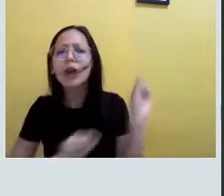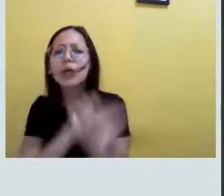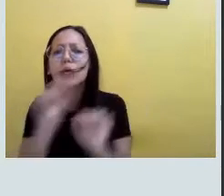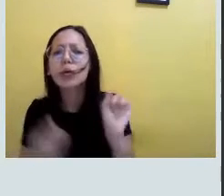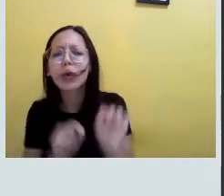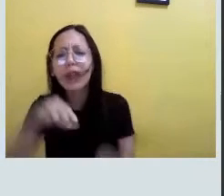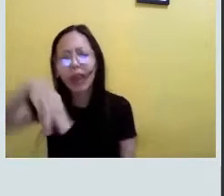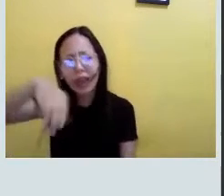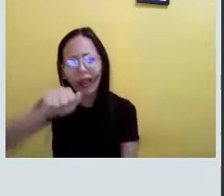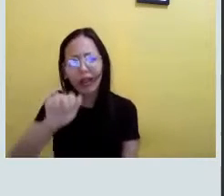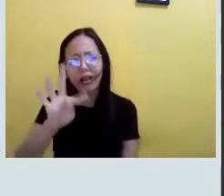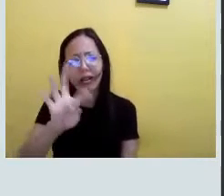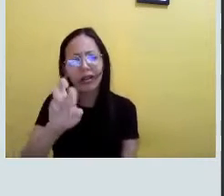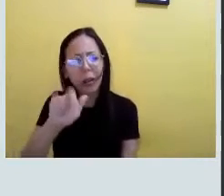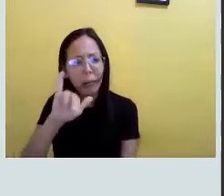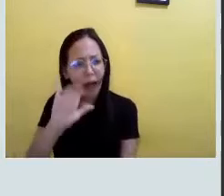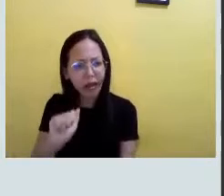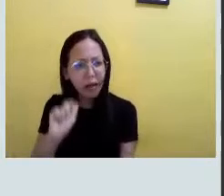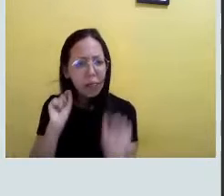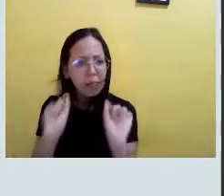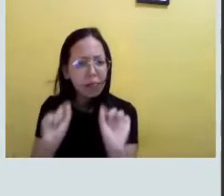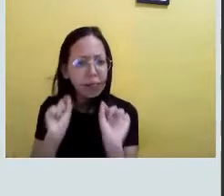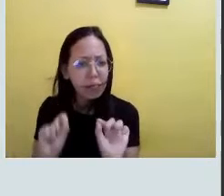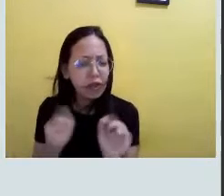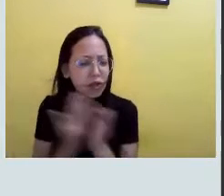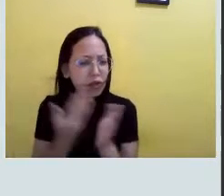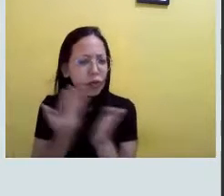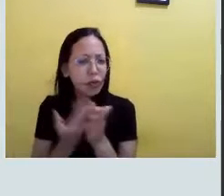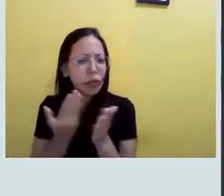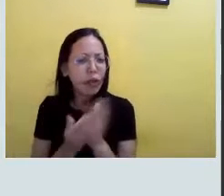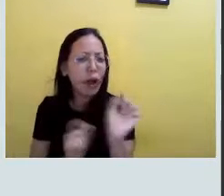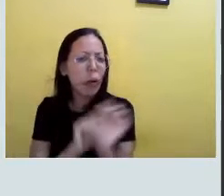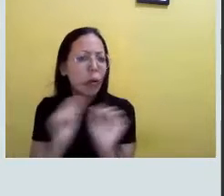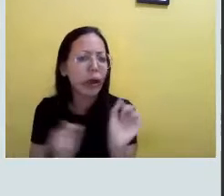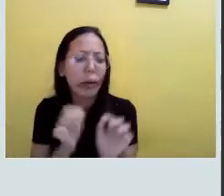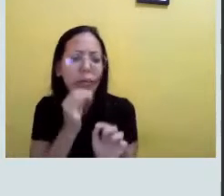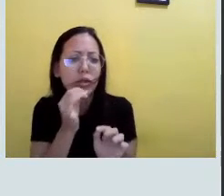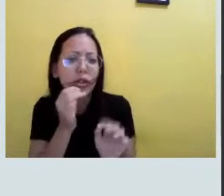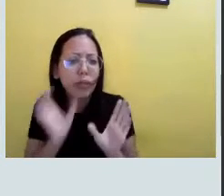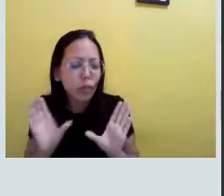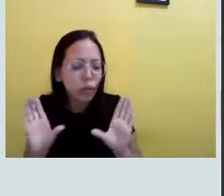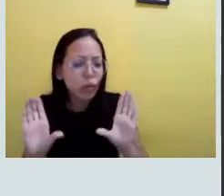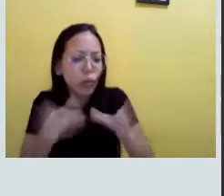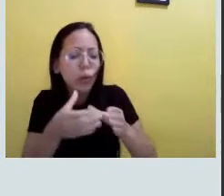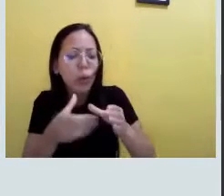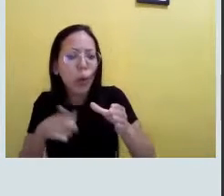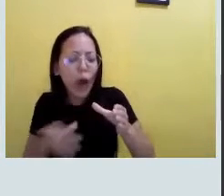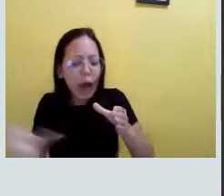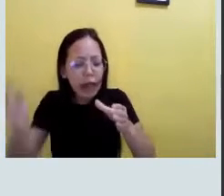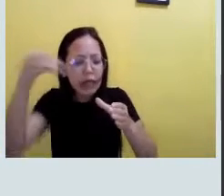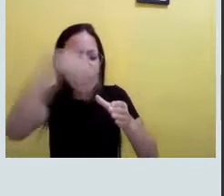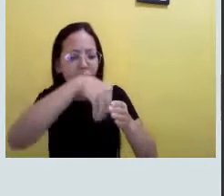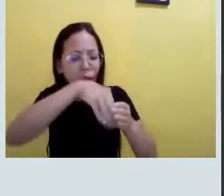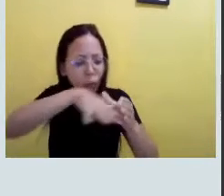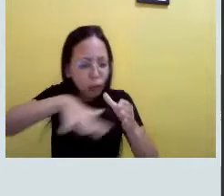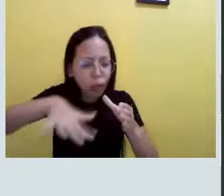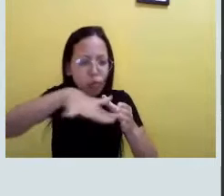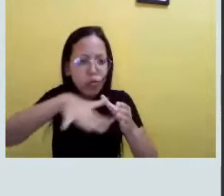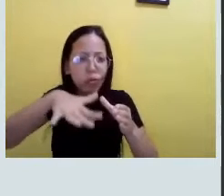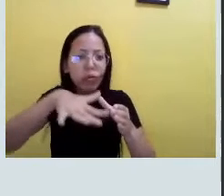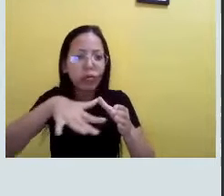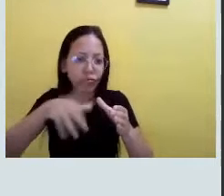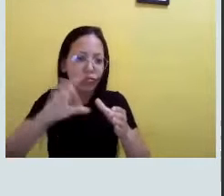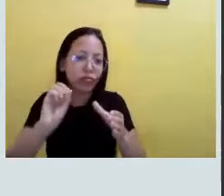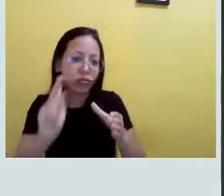como base a matéria. E quando a gente vê o que é matéria, matéria é basicamente tudo aquilo que vai ocupar espaço. Ela vai ocupar espaço e vai ter massa.